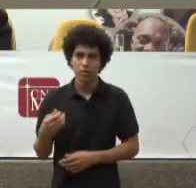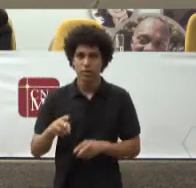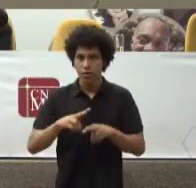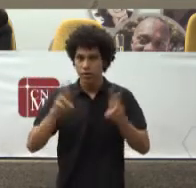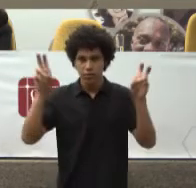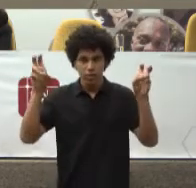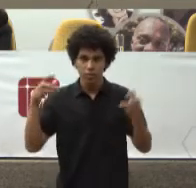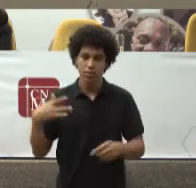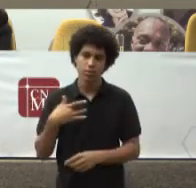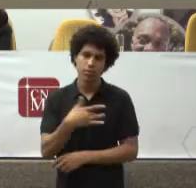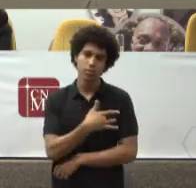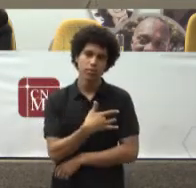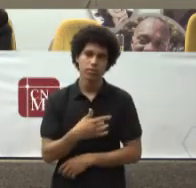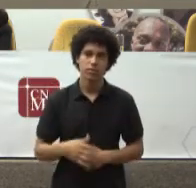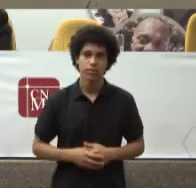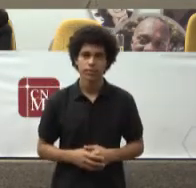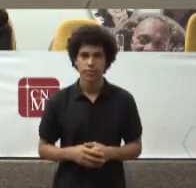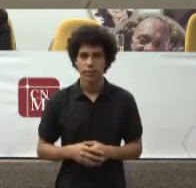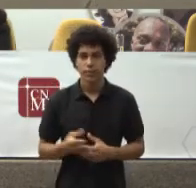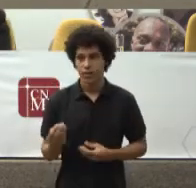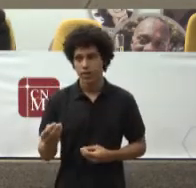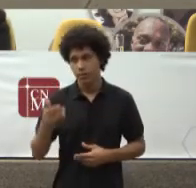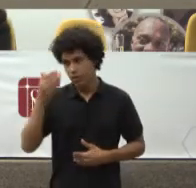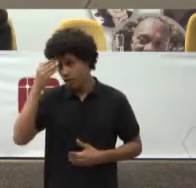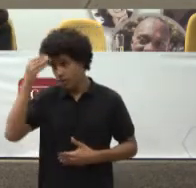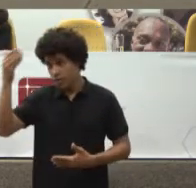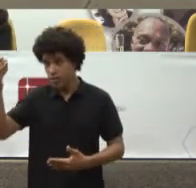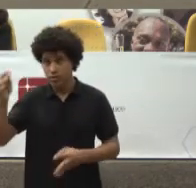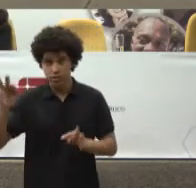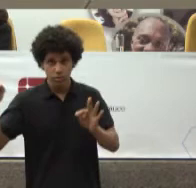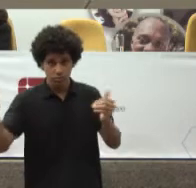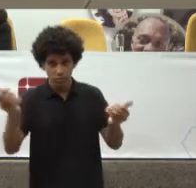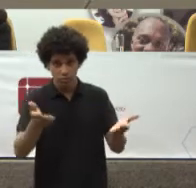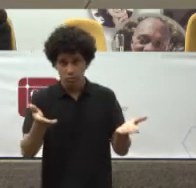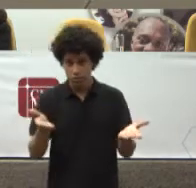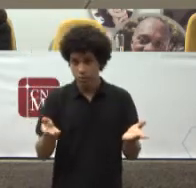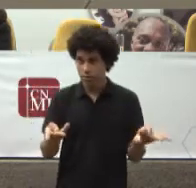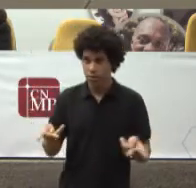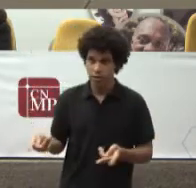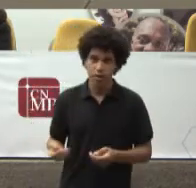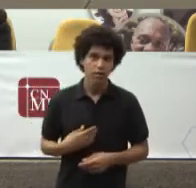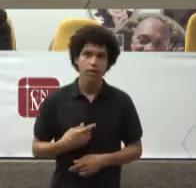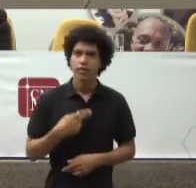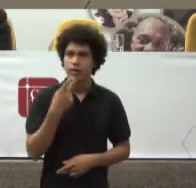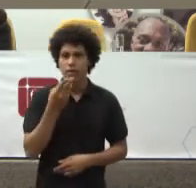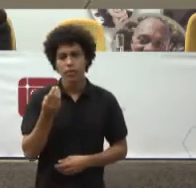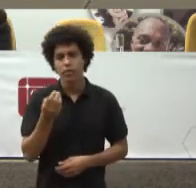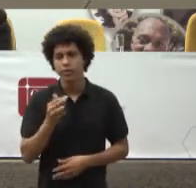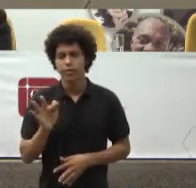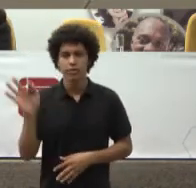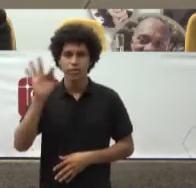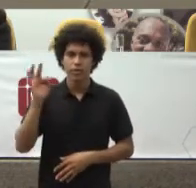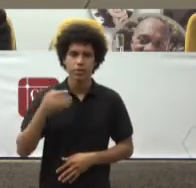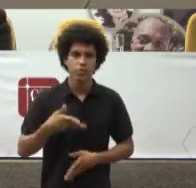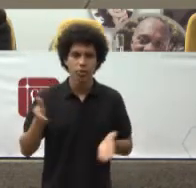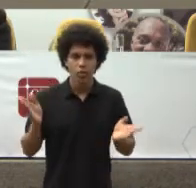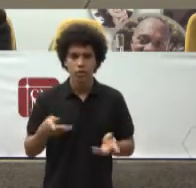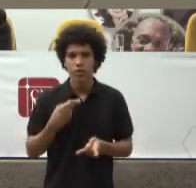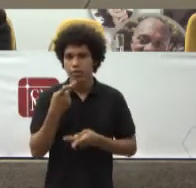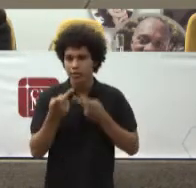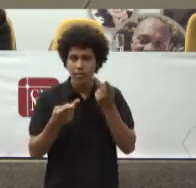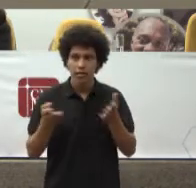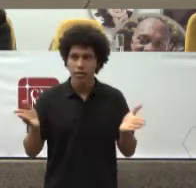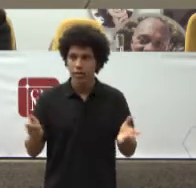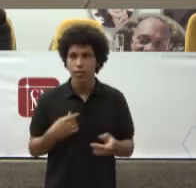Saudar Aqui Os Presentes Dizer da minha alegria Em estar falando Acho que pela primeira vez